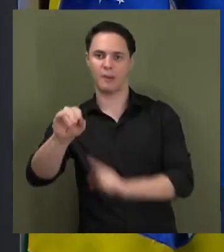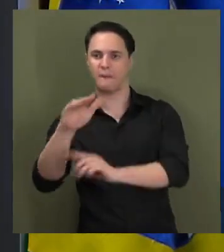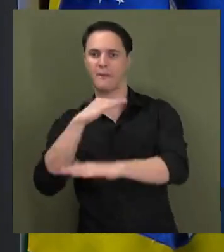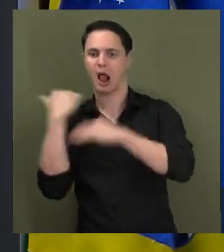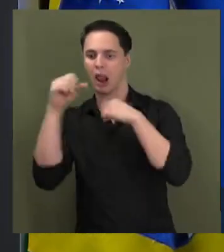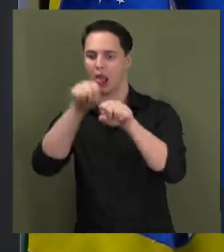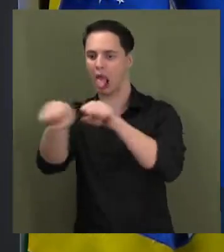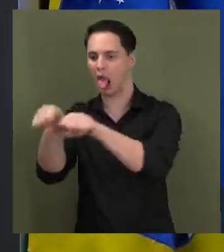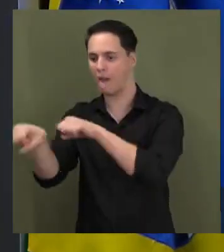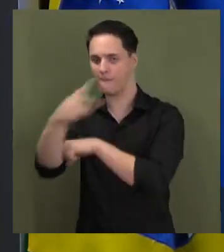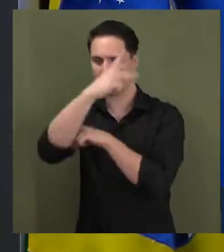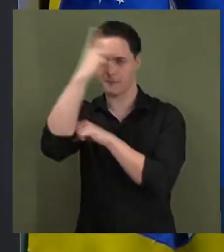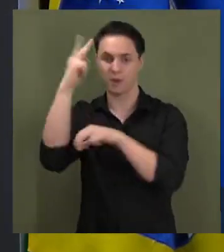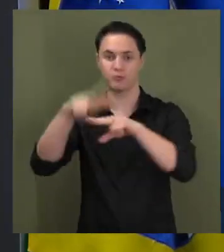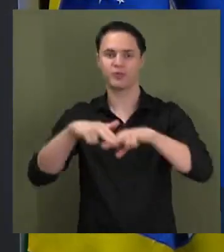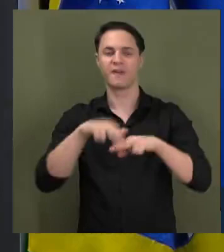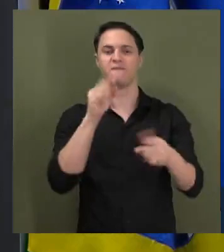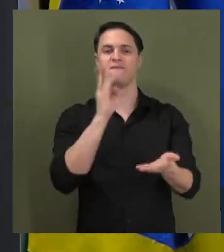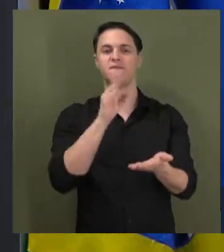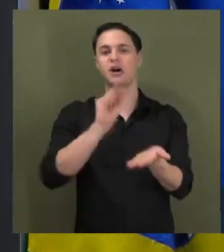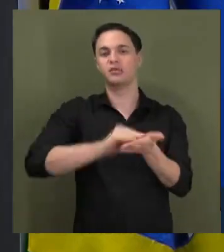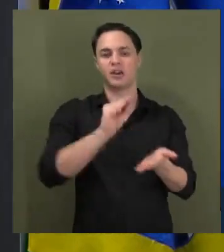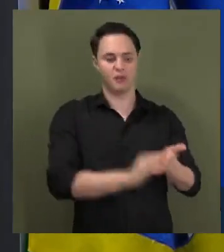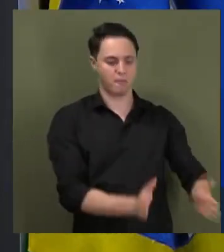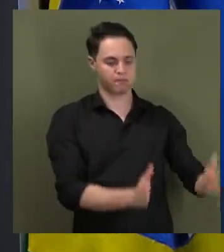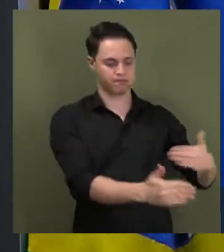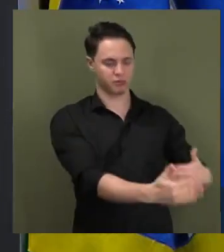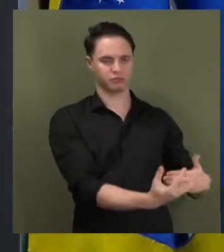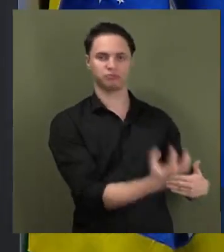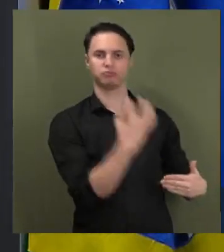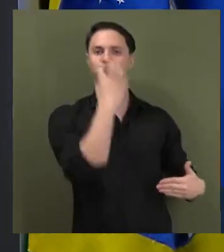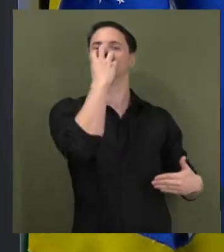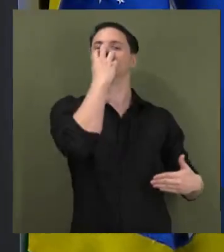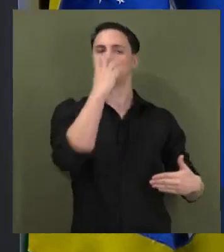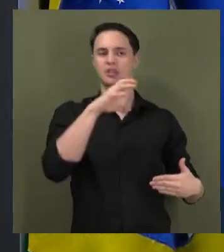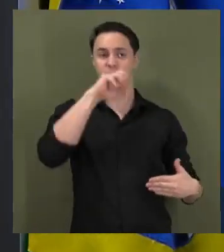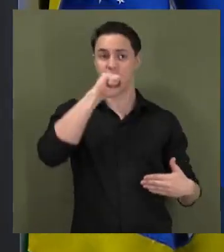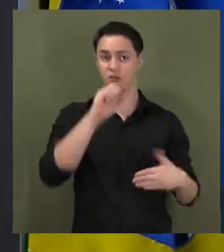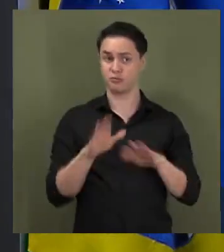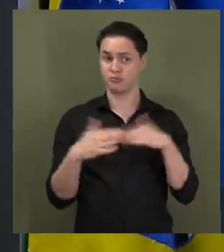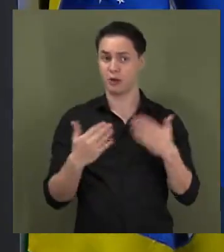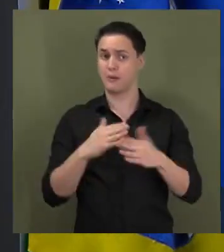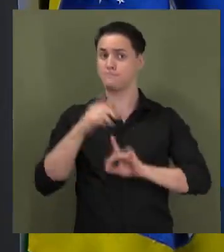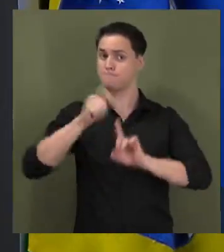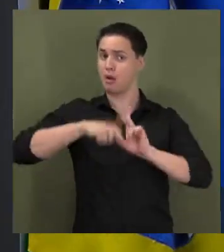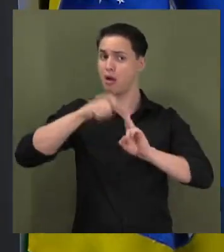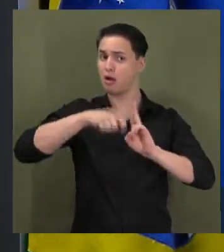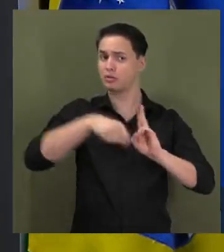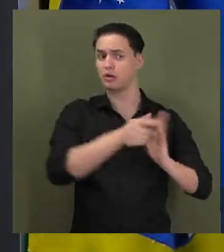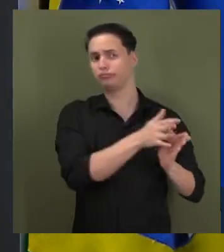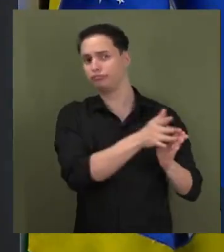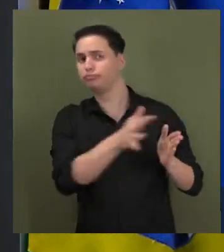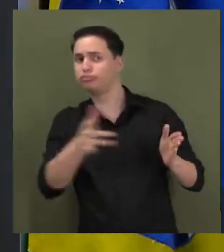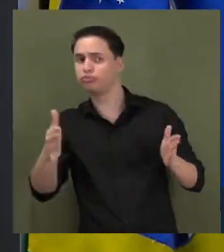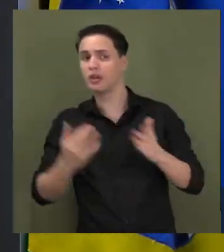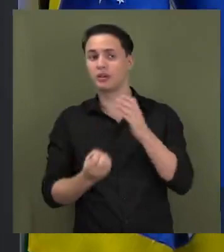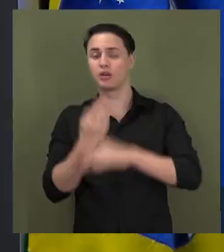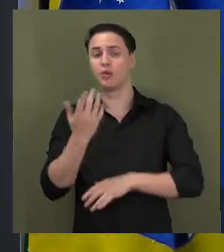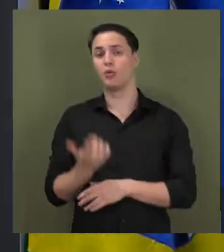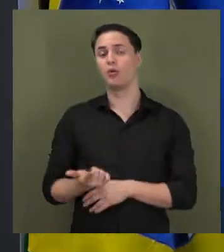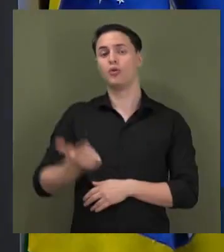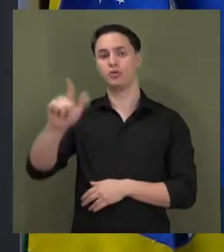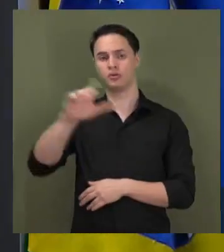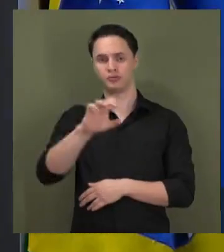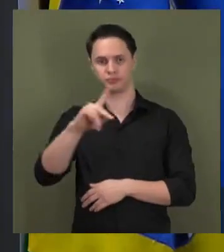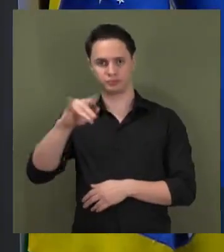pela falta de respiradores. Alguns meses depois, outra CPI foi instalada pela